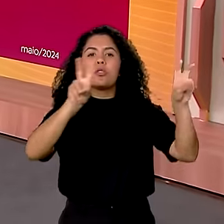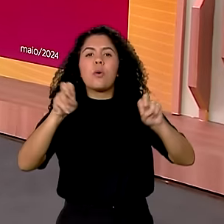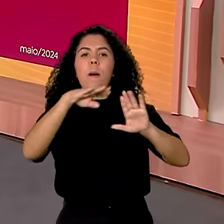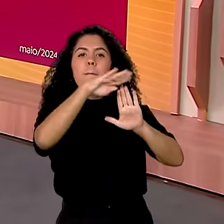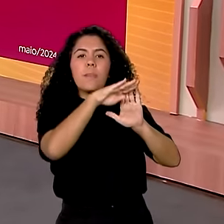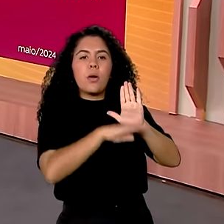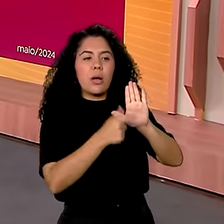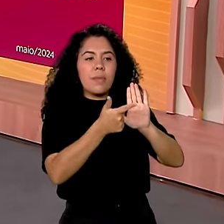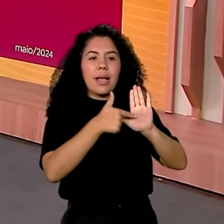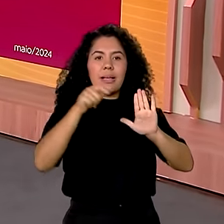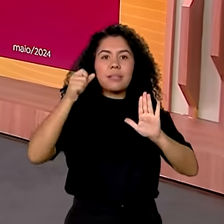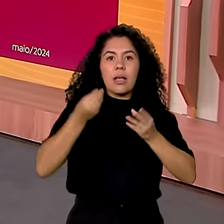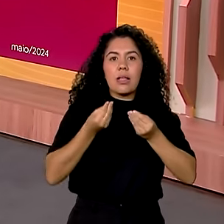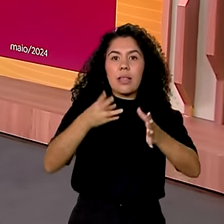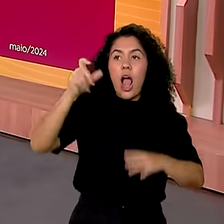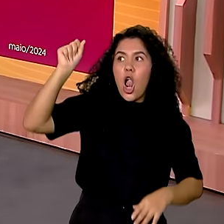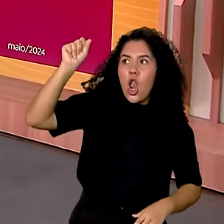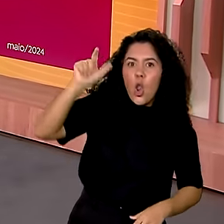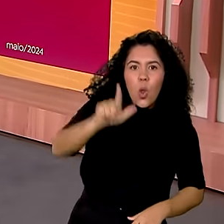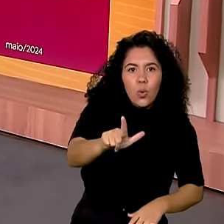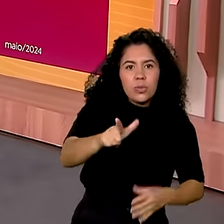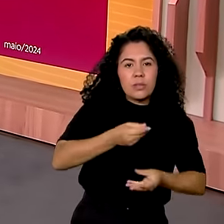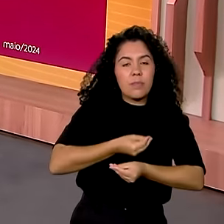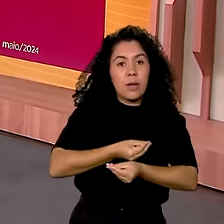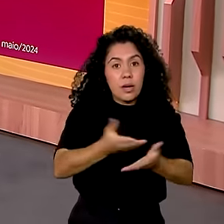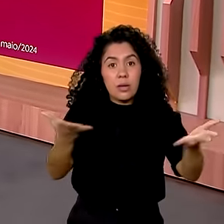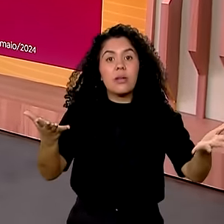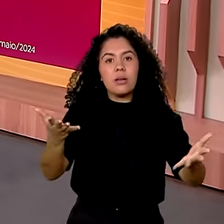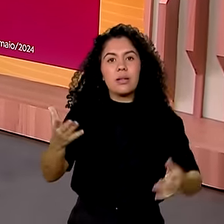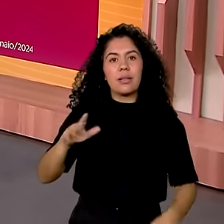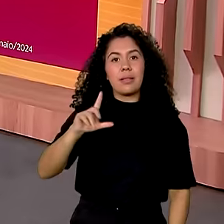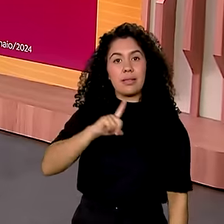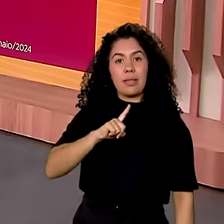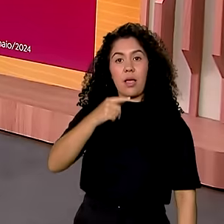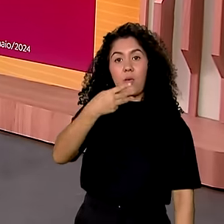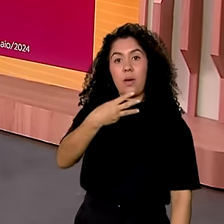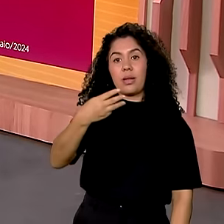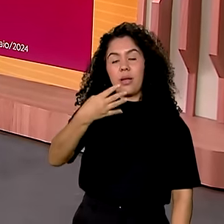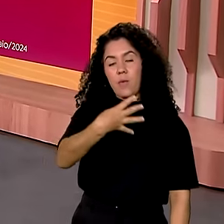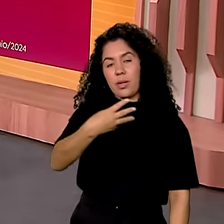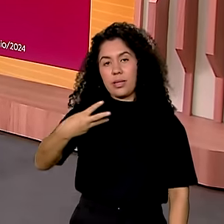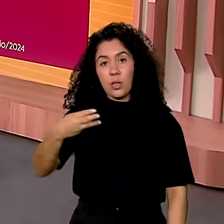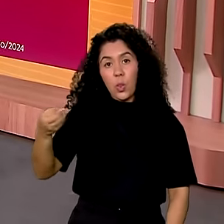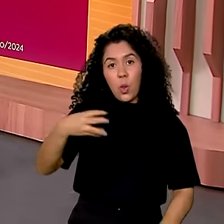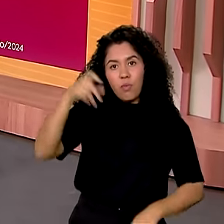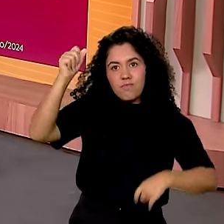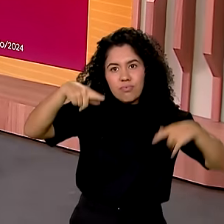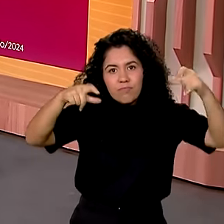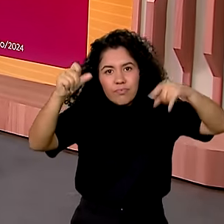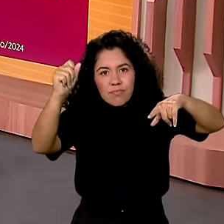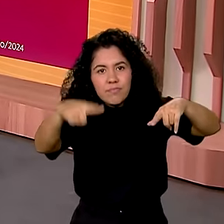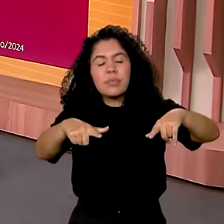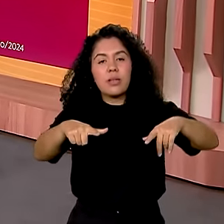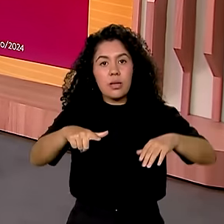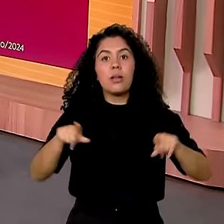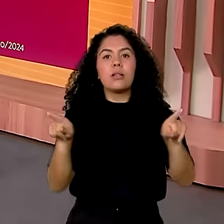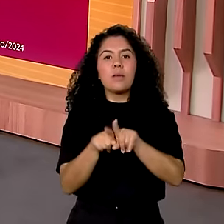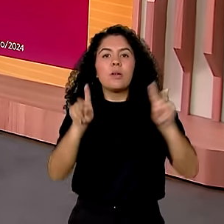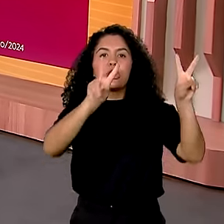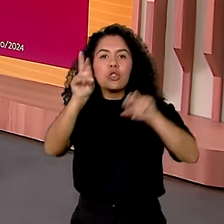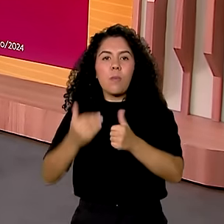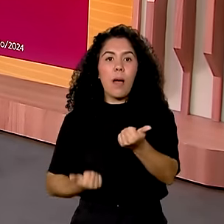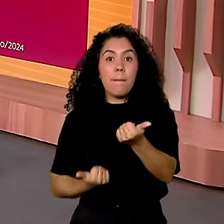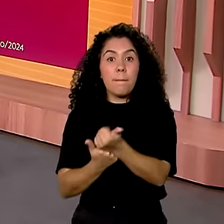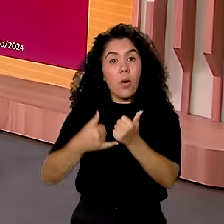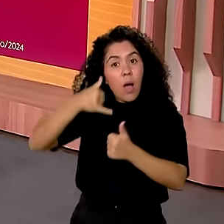para Todos, temos 43 novas ligações desde 2023. Já apoio à agricultura